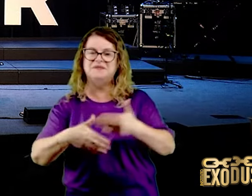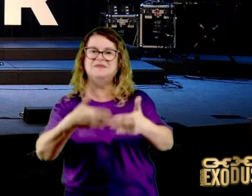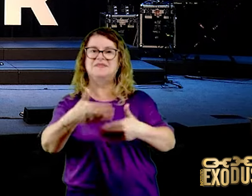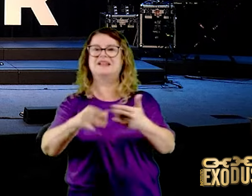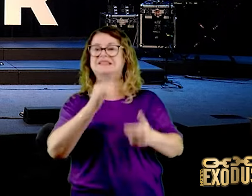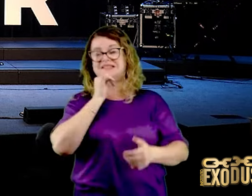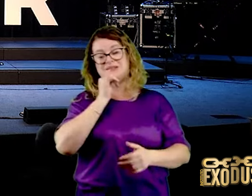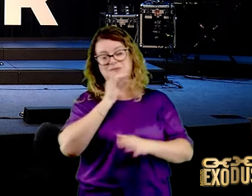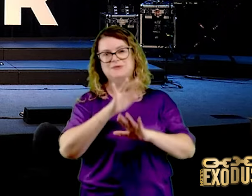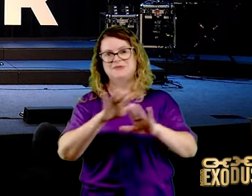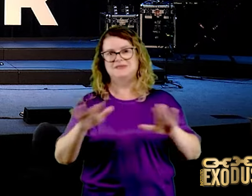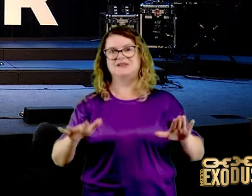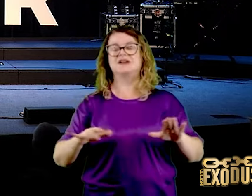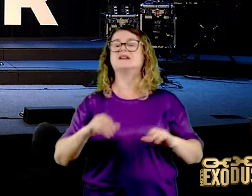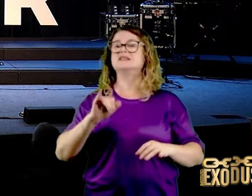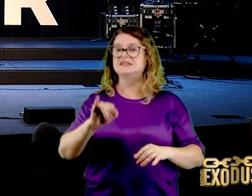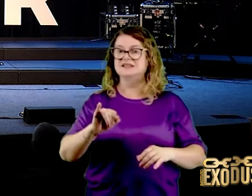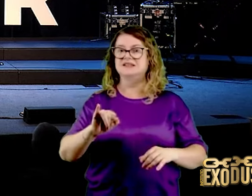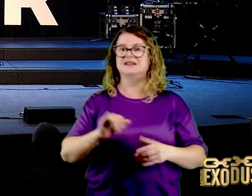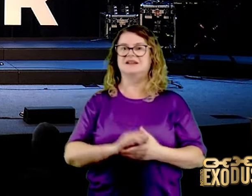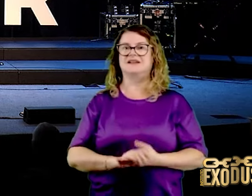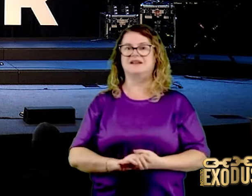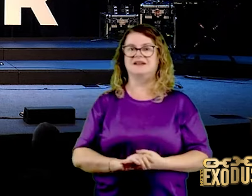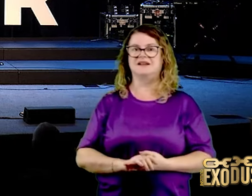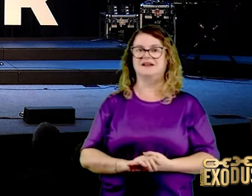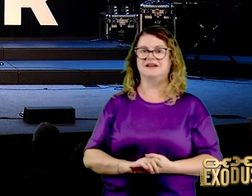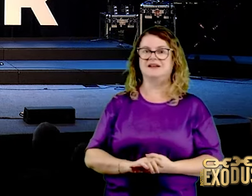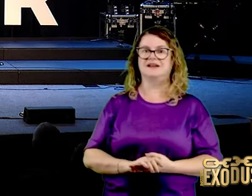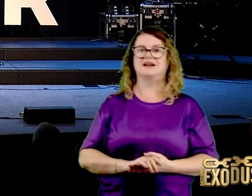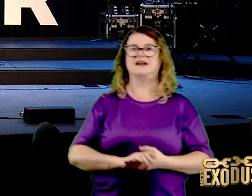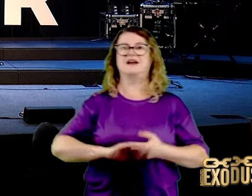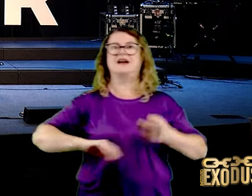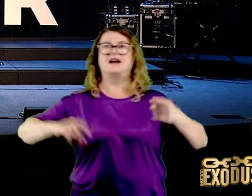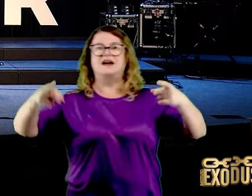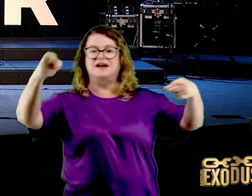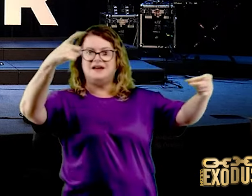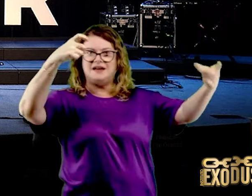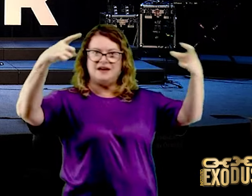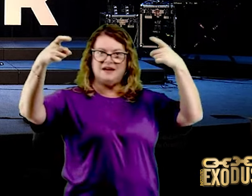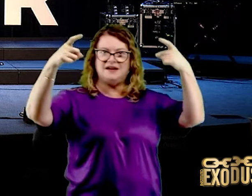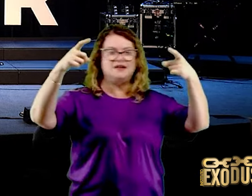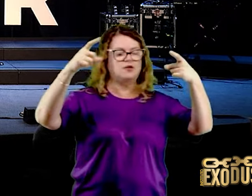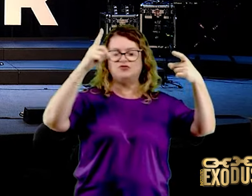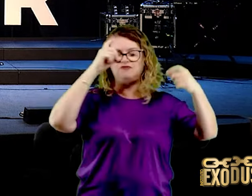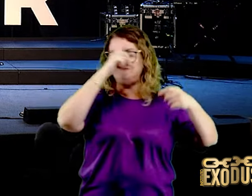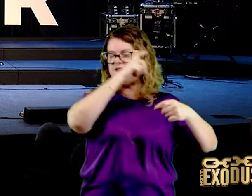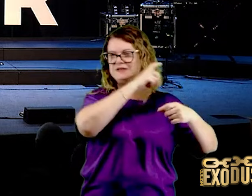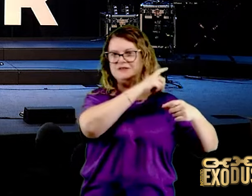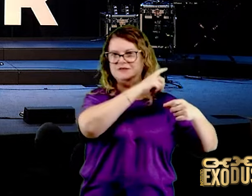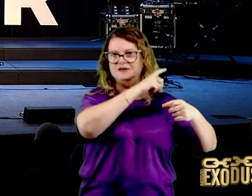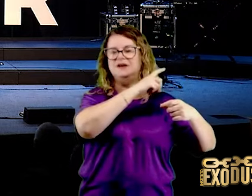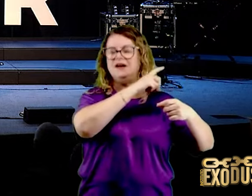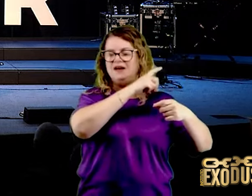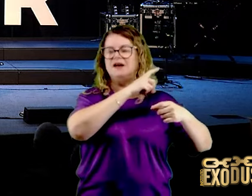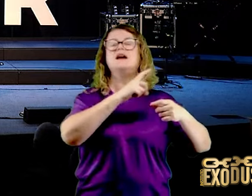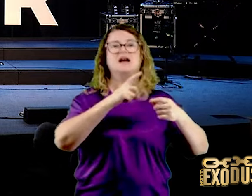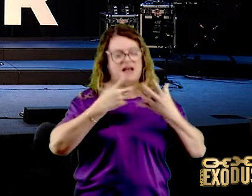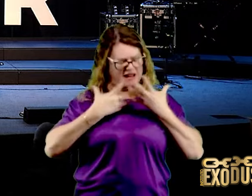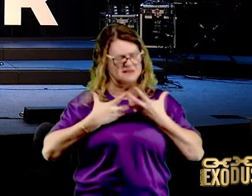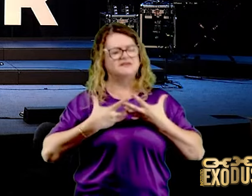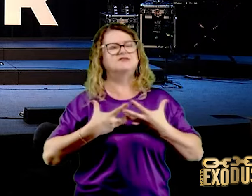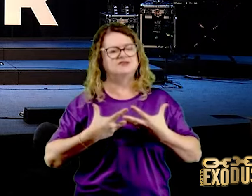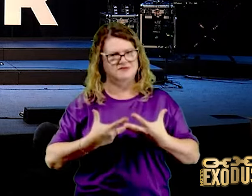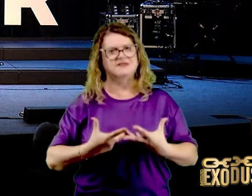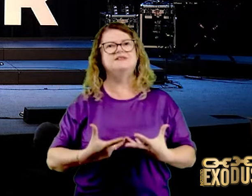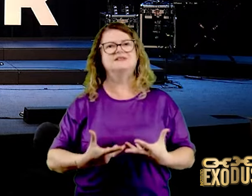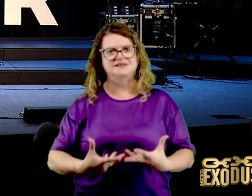se a guerra não é difícil, ela é cansativa, agora, vai acontecer alguma coisa com esse